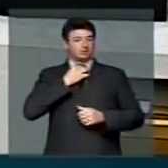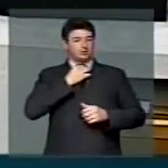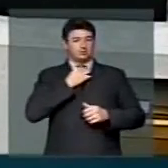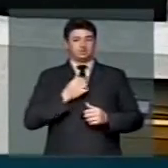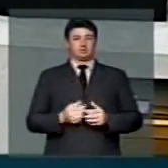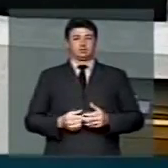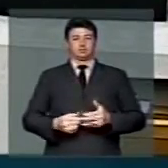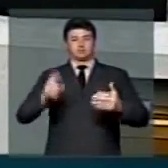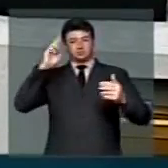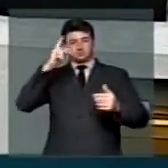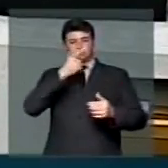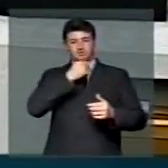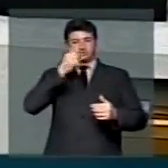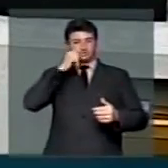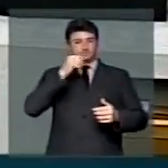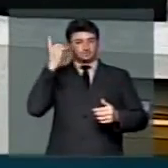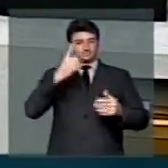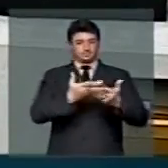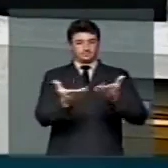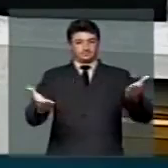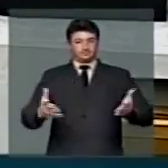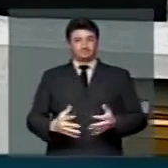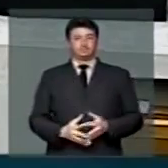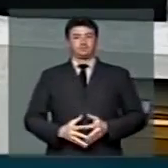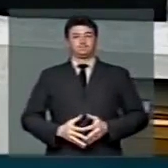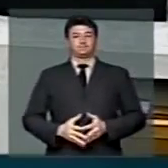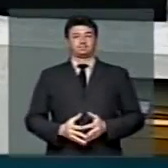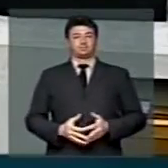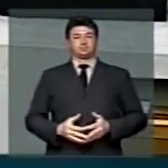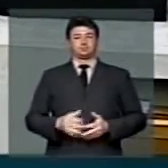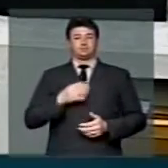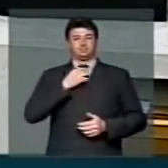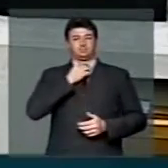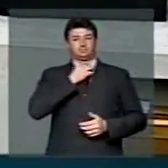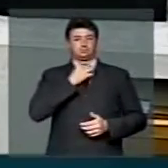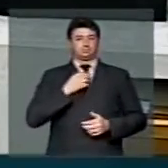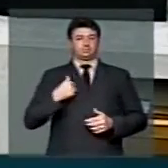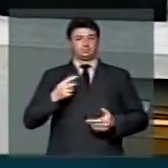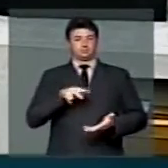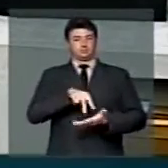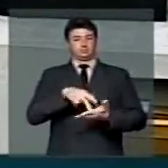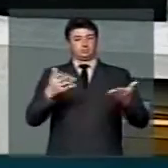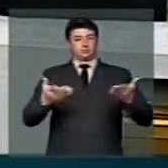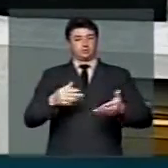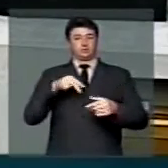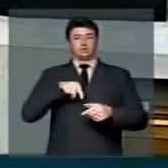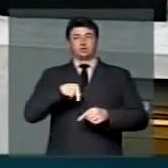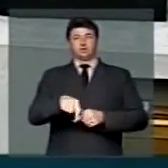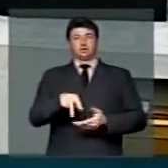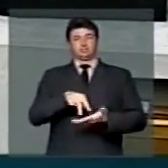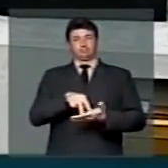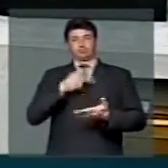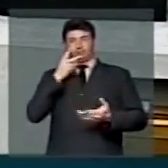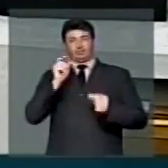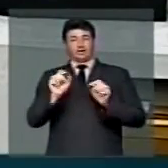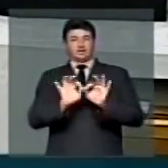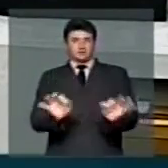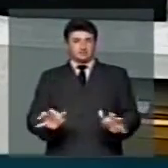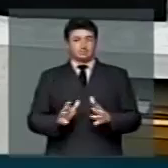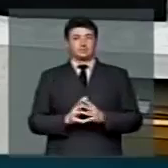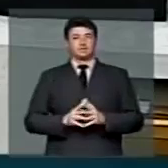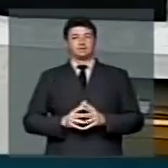Senhoras e senhores parlamentares, o motivo que me traz aqui, nessa tribuna, é simples.